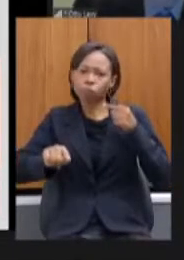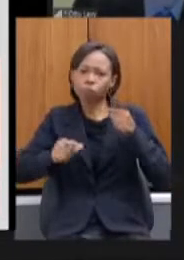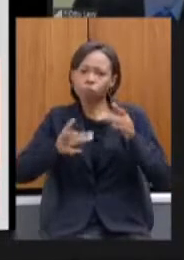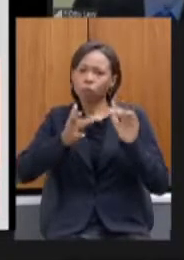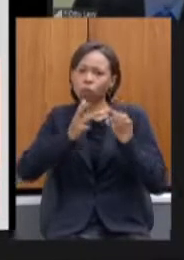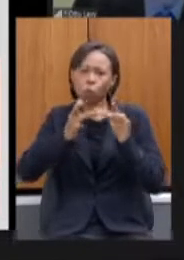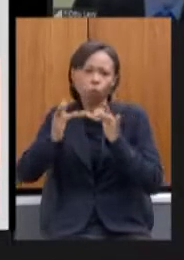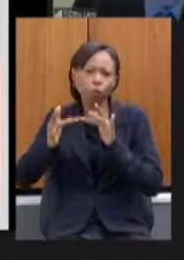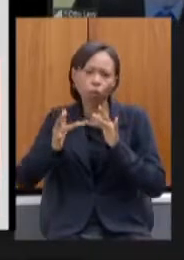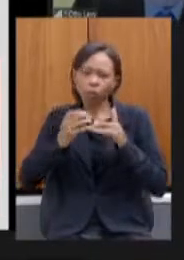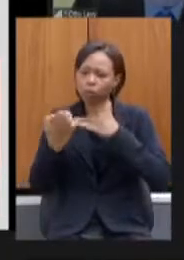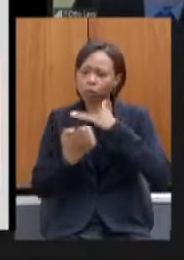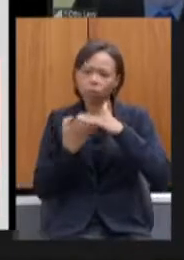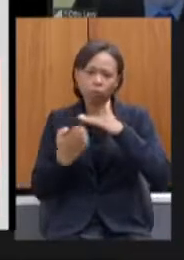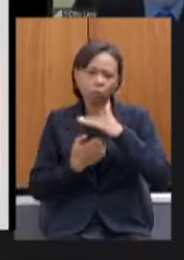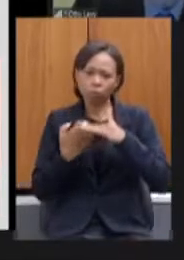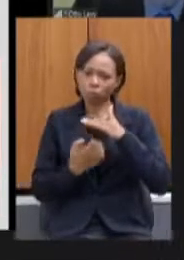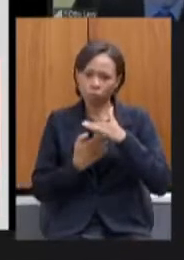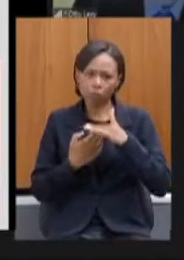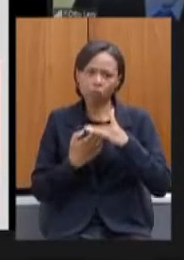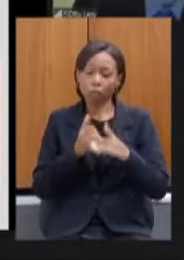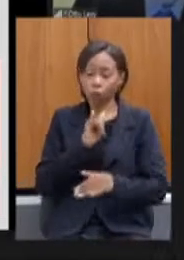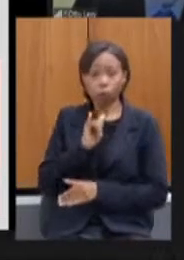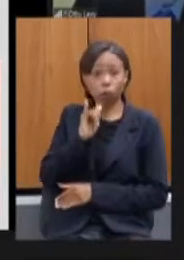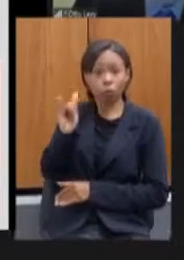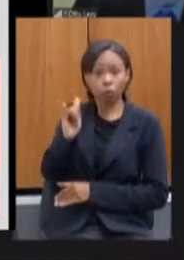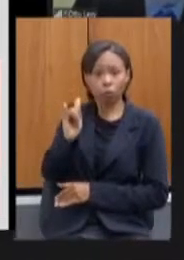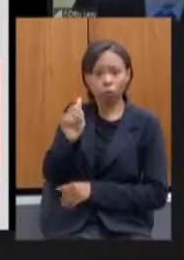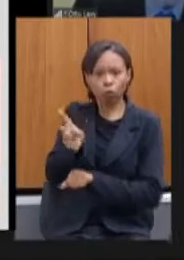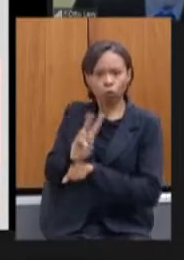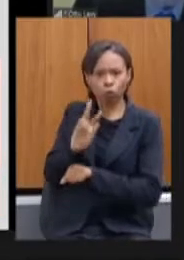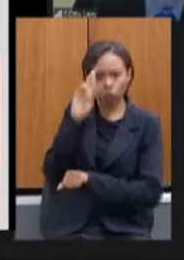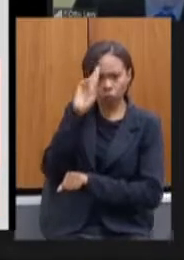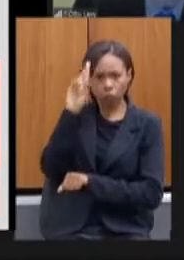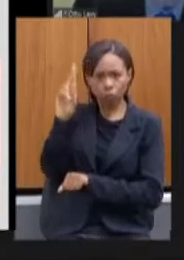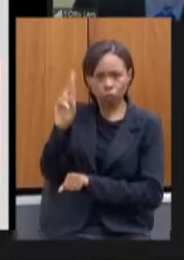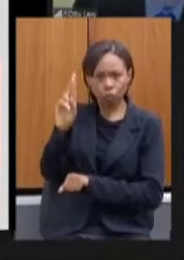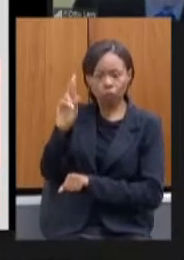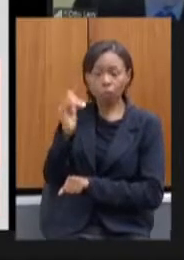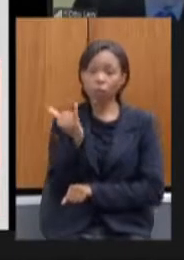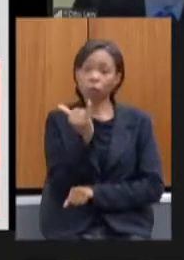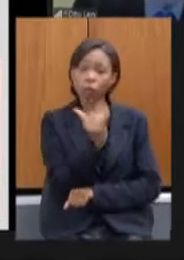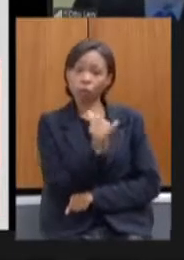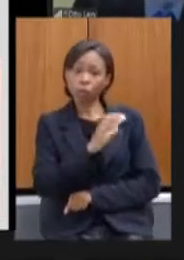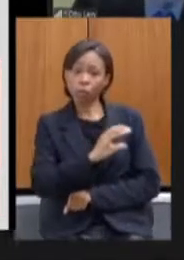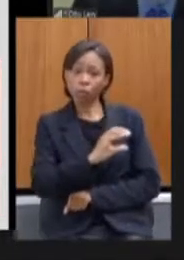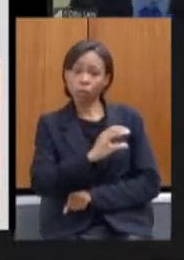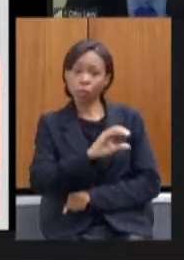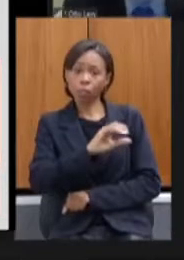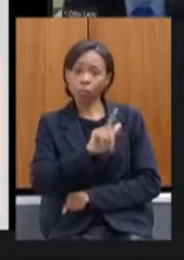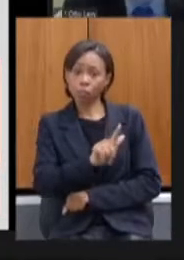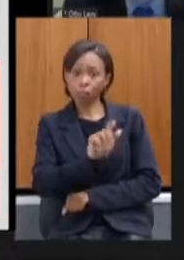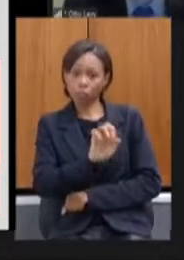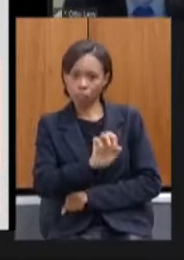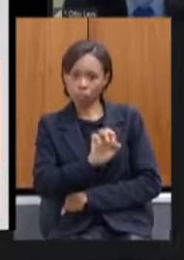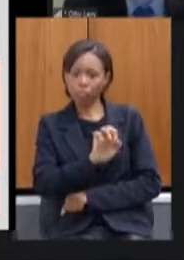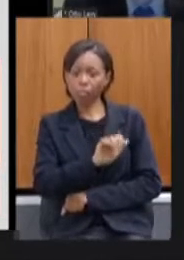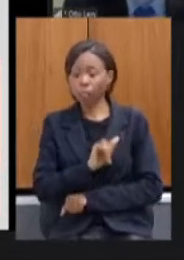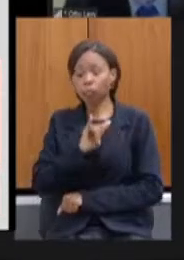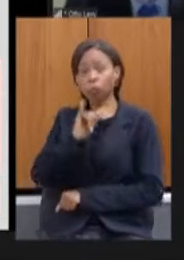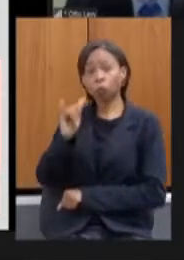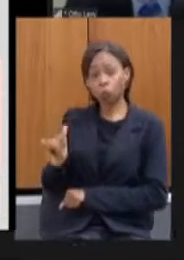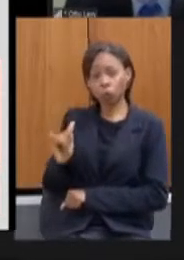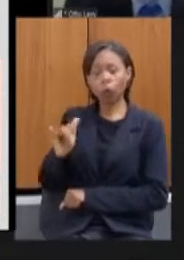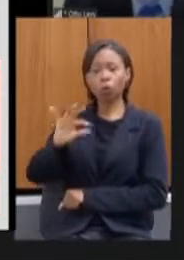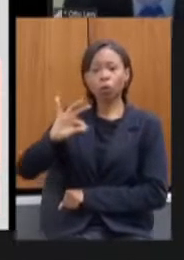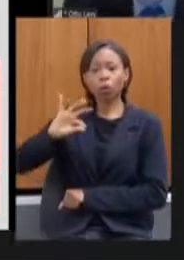comunicou a chefe imediata que então acionou a CGE que entrou em contato com a polícia civil que